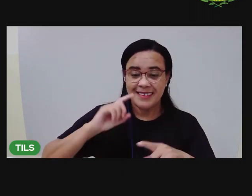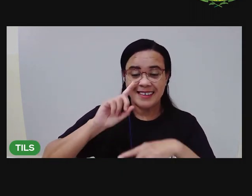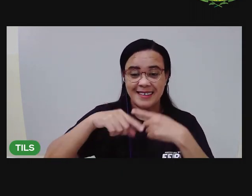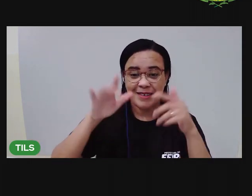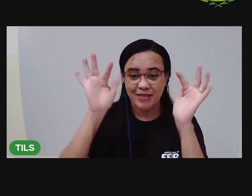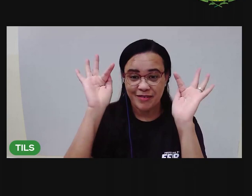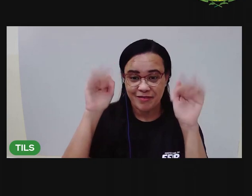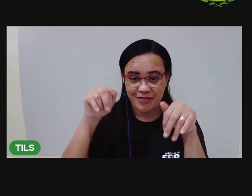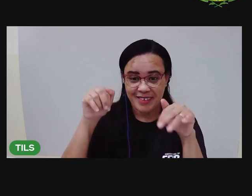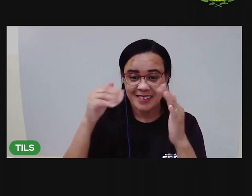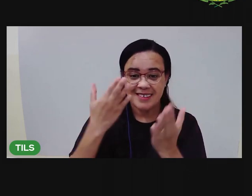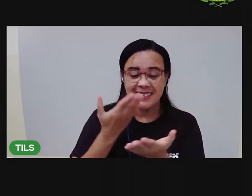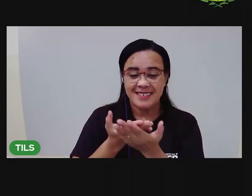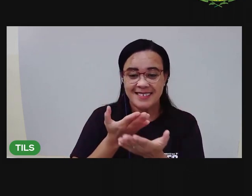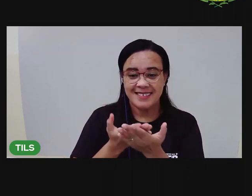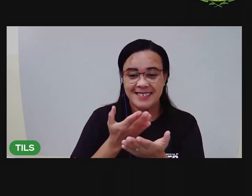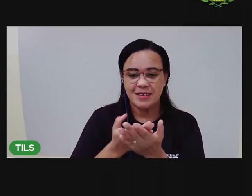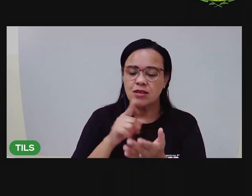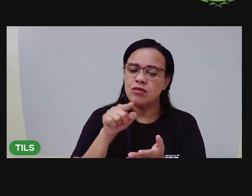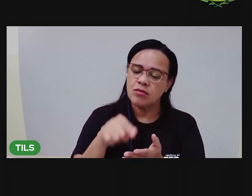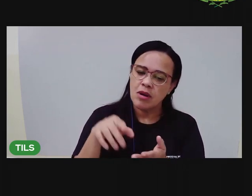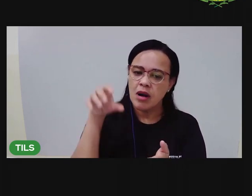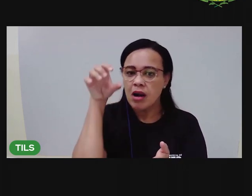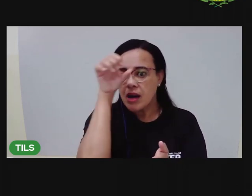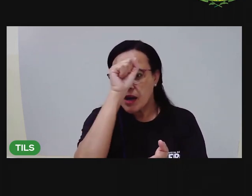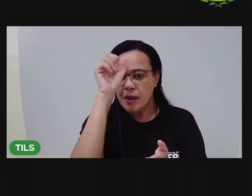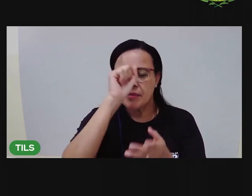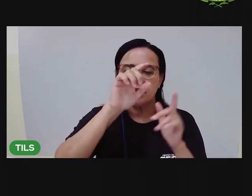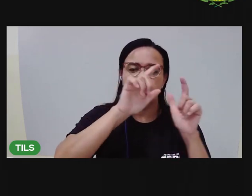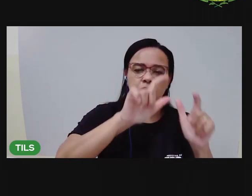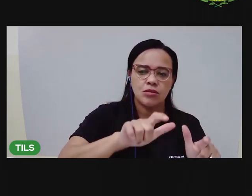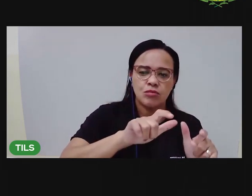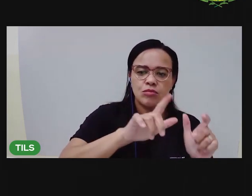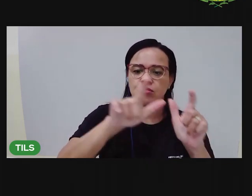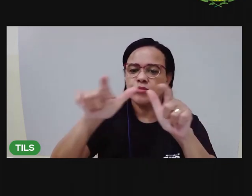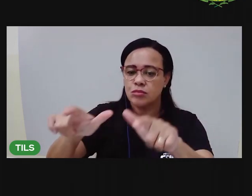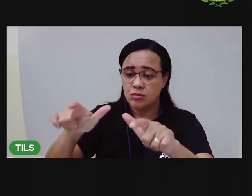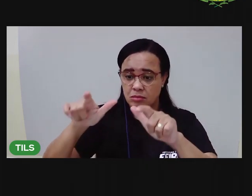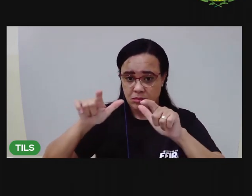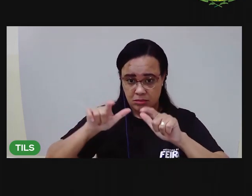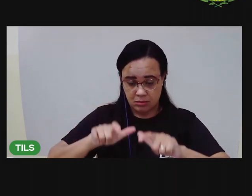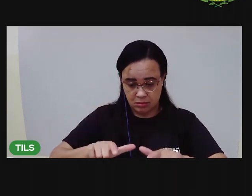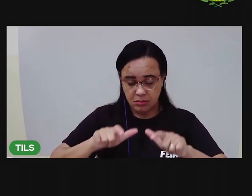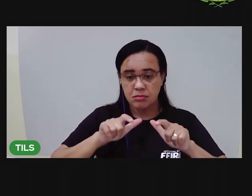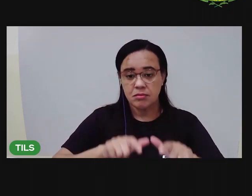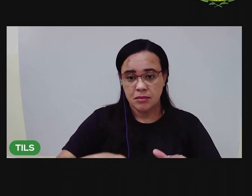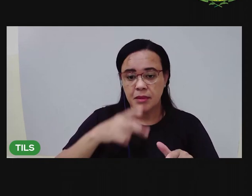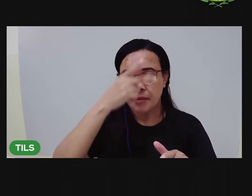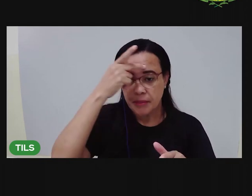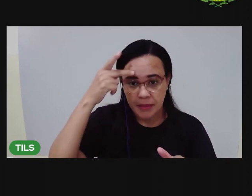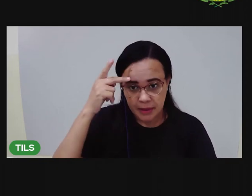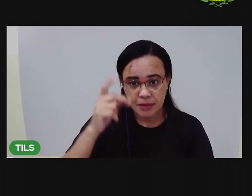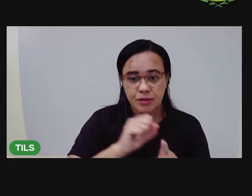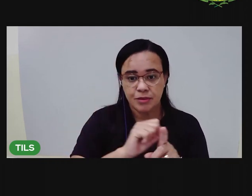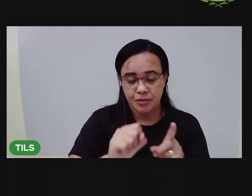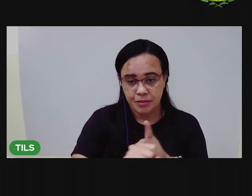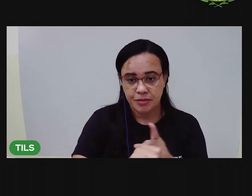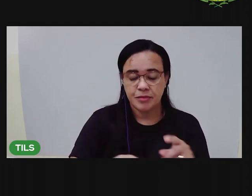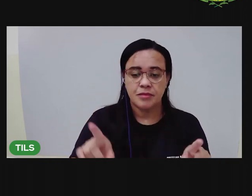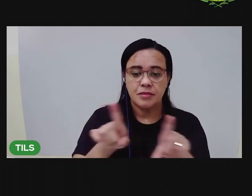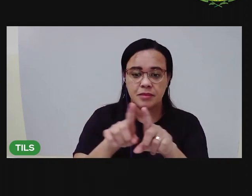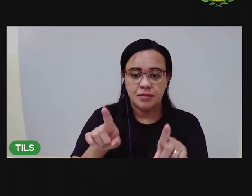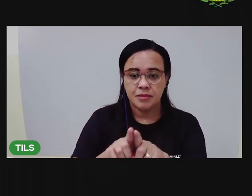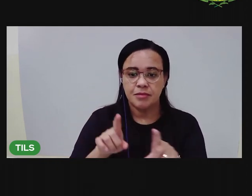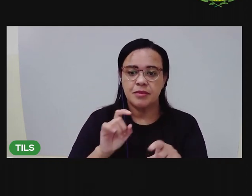você vai ter aprendido a identificar os espaços de sociabilidade das pessoas. Vai identificar também